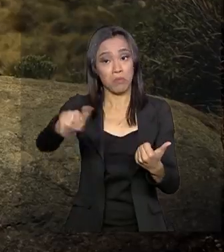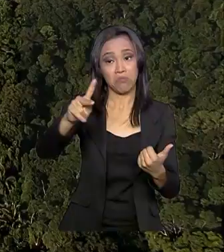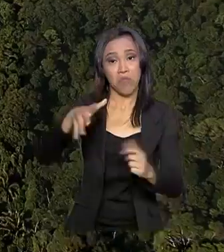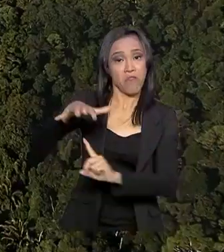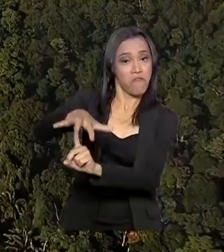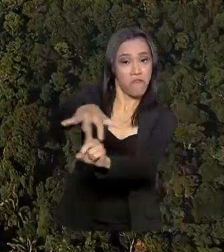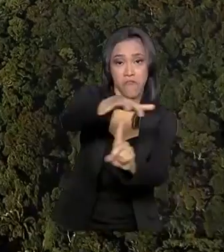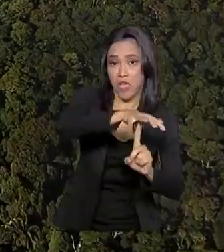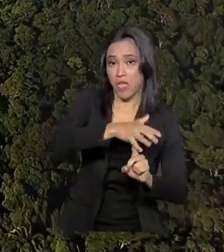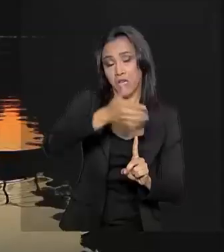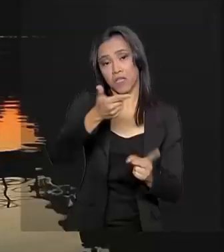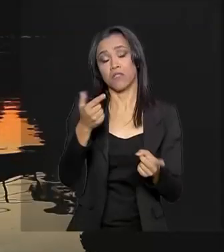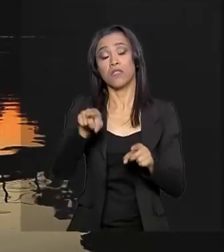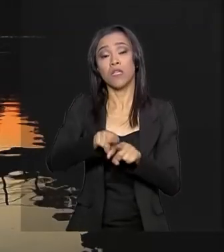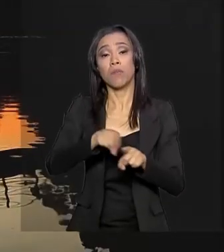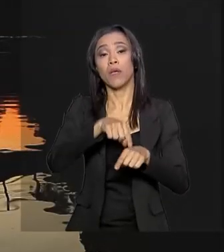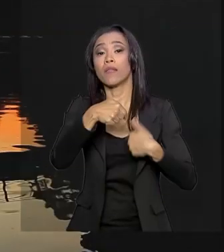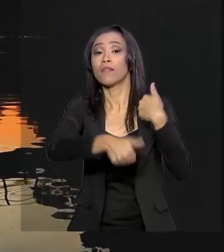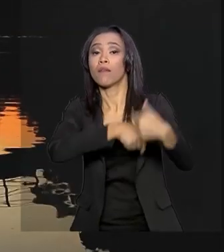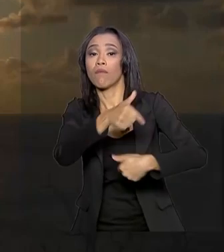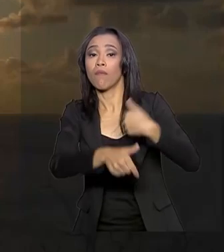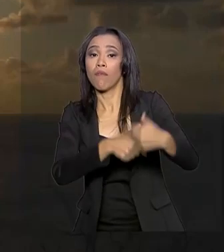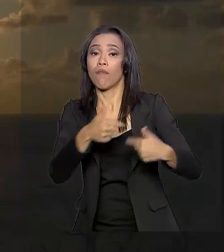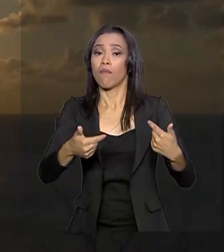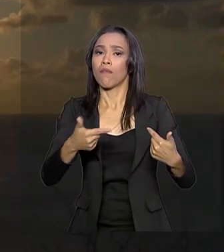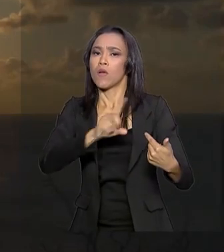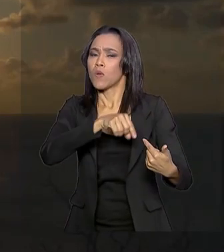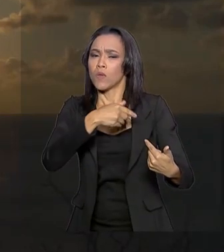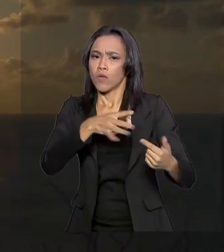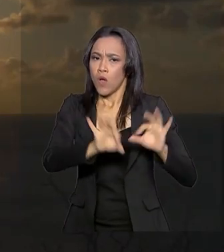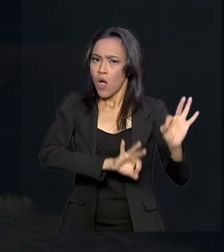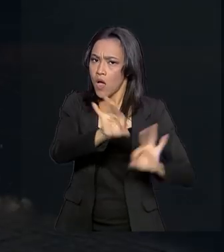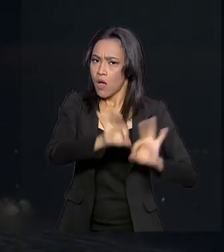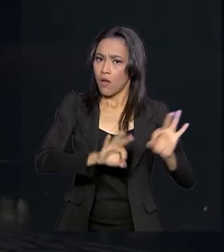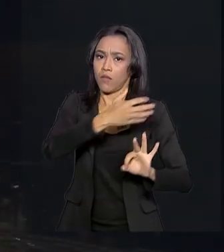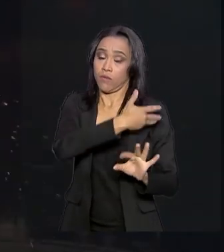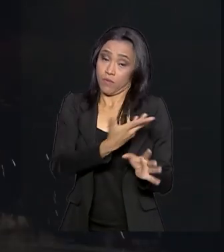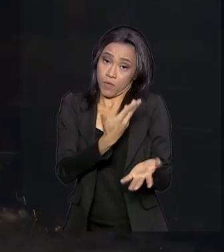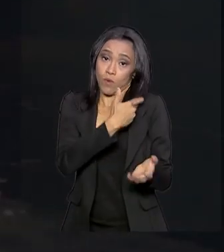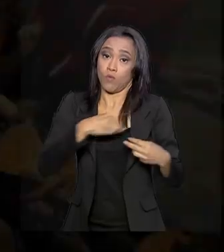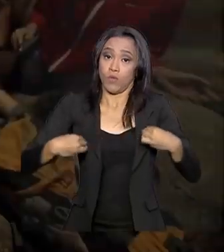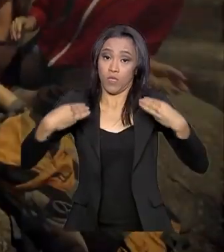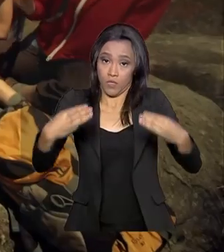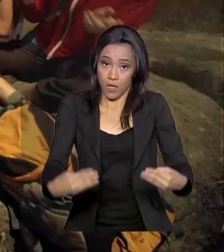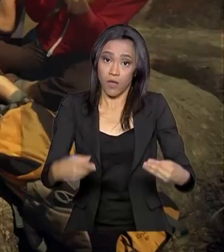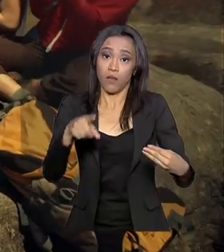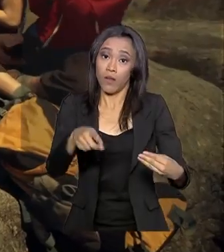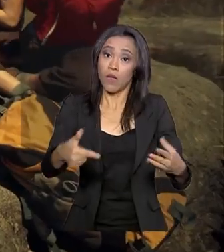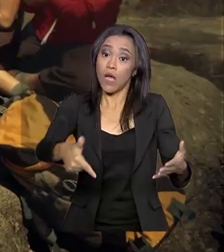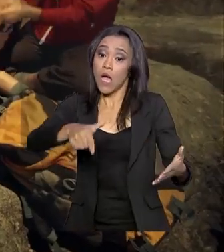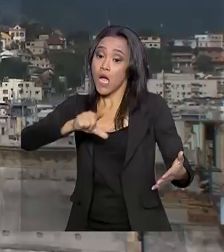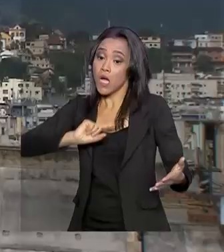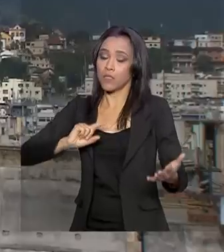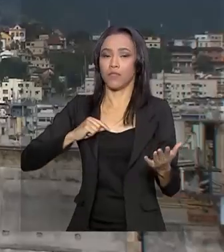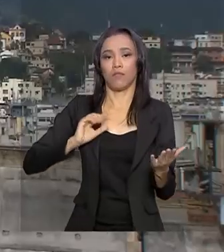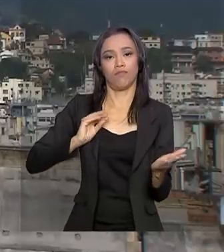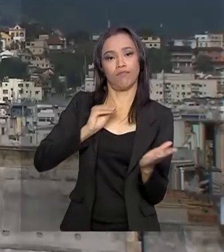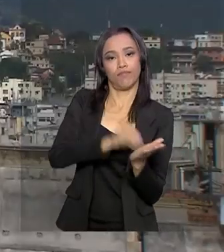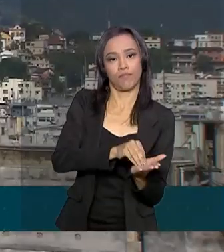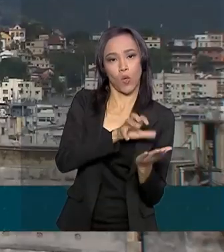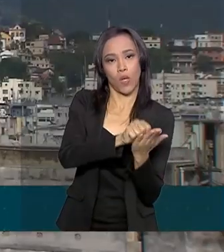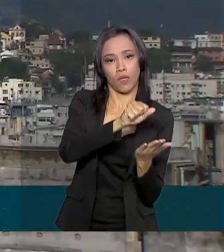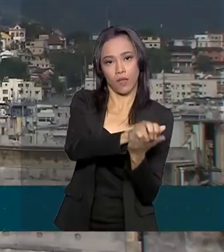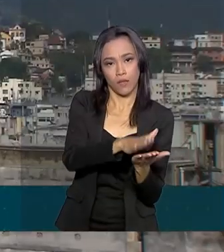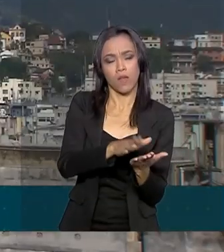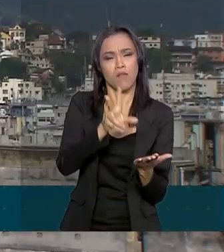e ações do Ministério do Turismo. O cadastro também pode ser consultado pelo turista antes da contratação dos serviços. O endereço